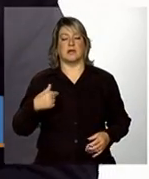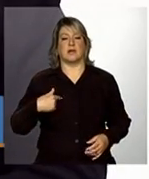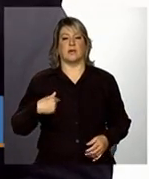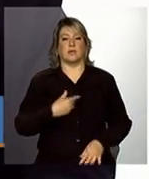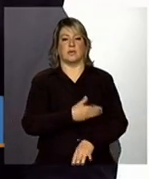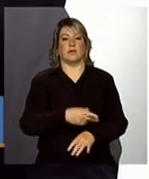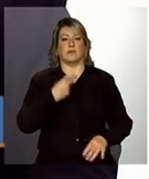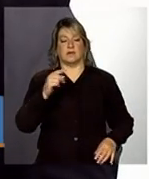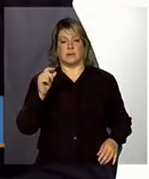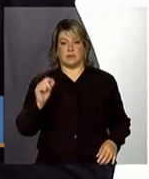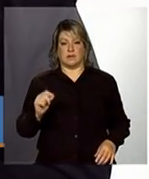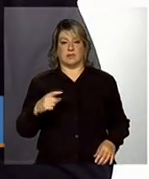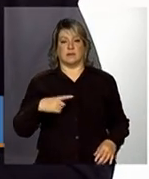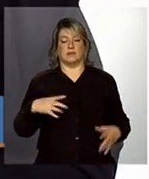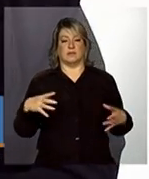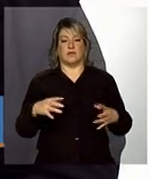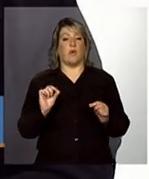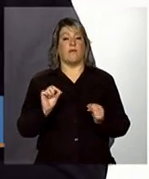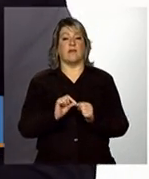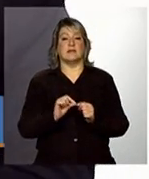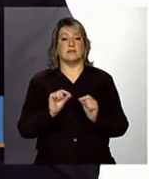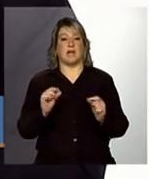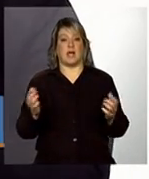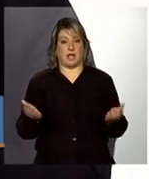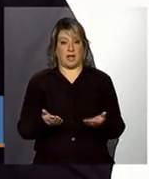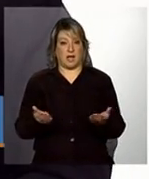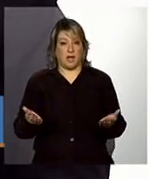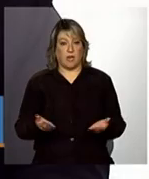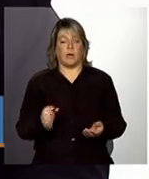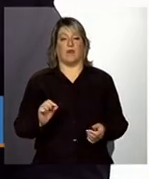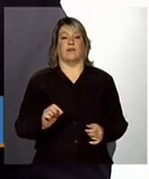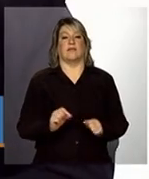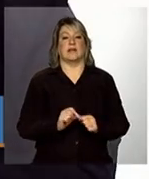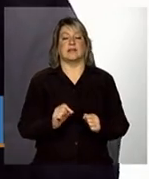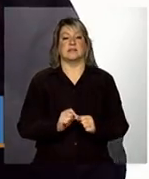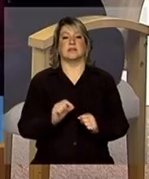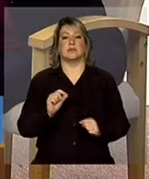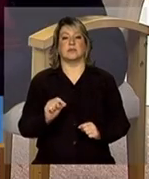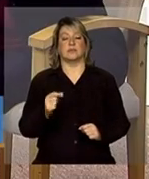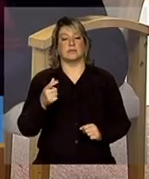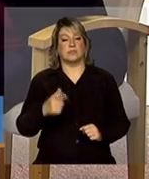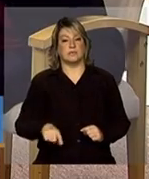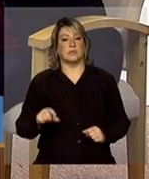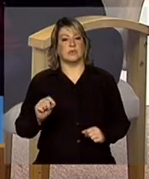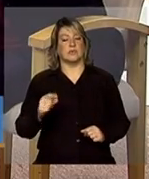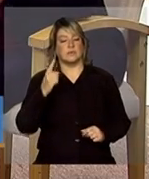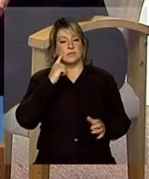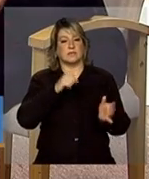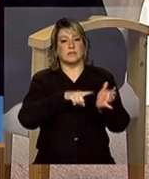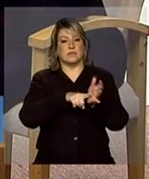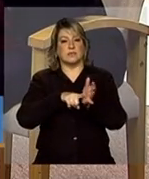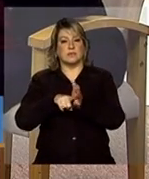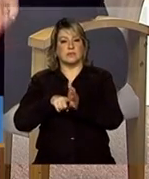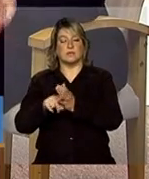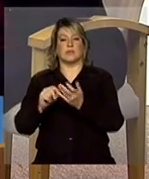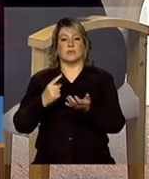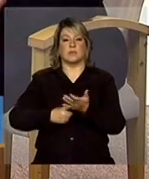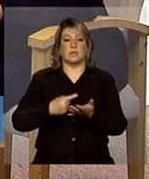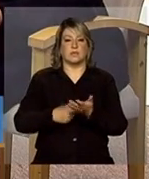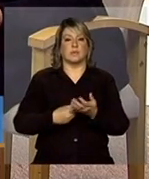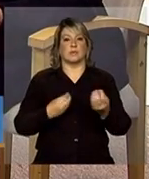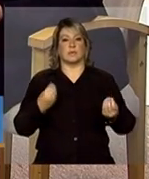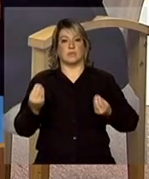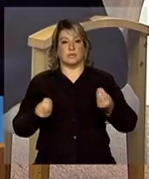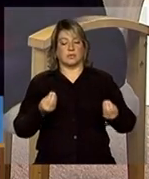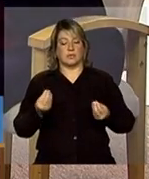que nós estamos fazendo agora é fazer uma revisitação, né? Ao que nós acordamos, ao protocolo de